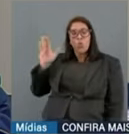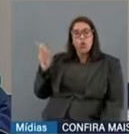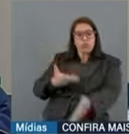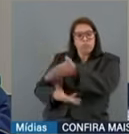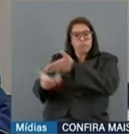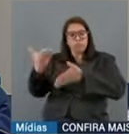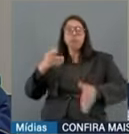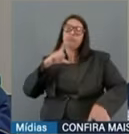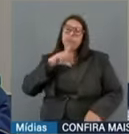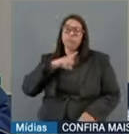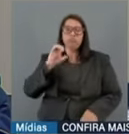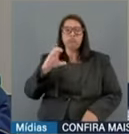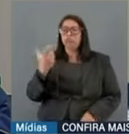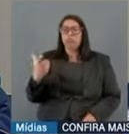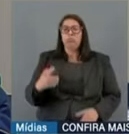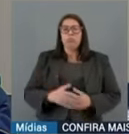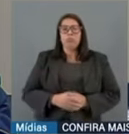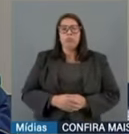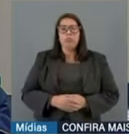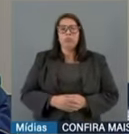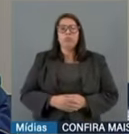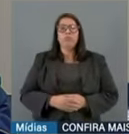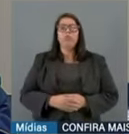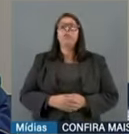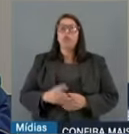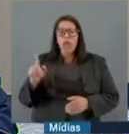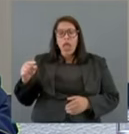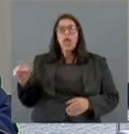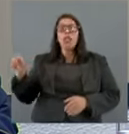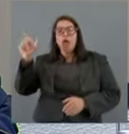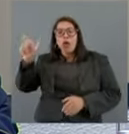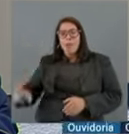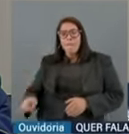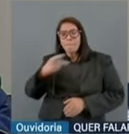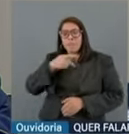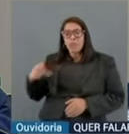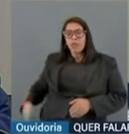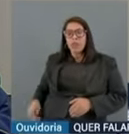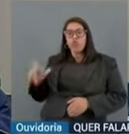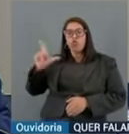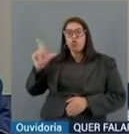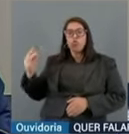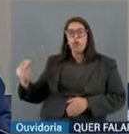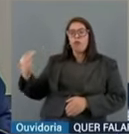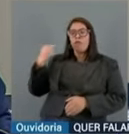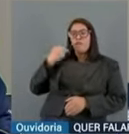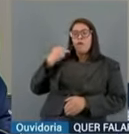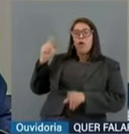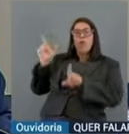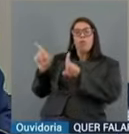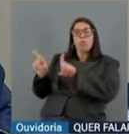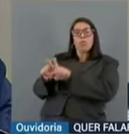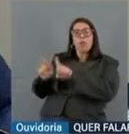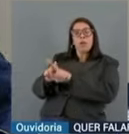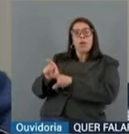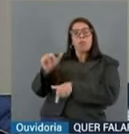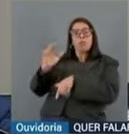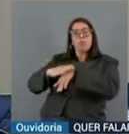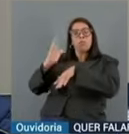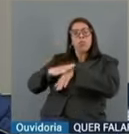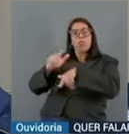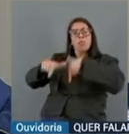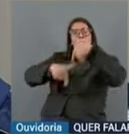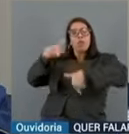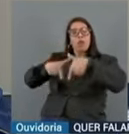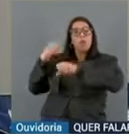pôde ver o meu trabalho, o meu trabalho jurídico ao longo dos últimos